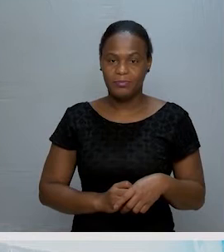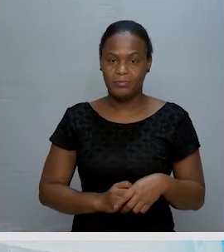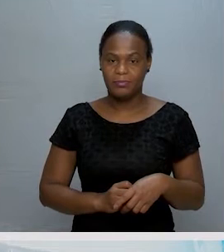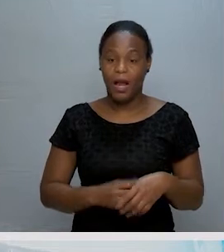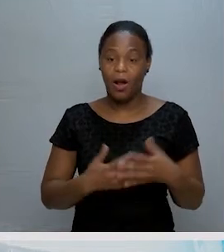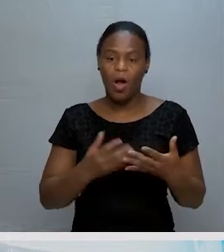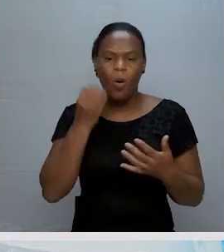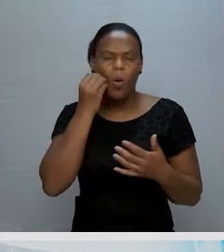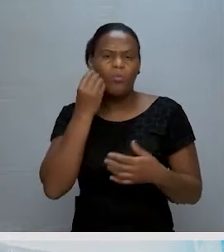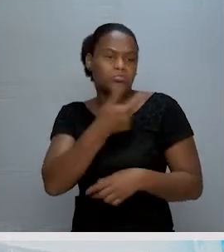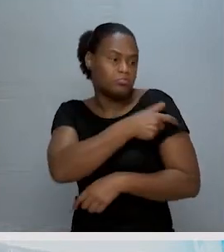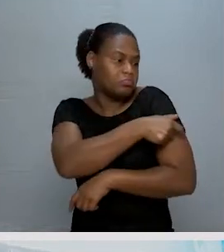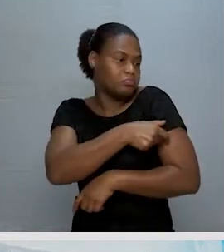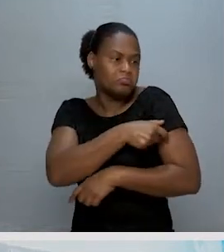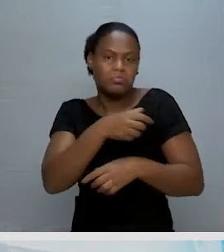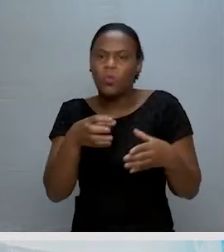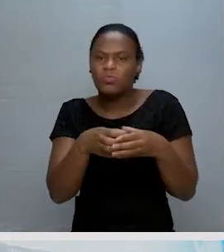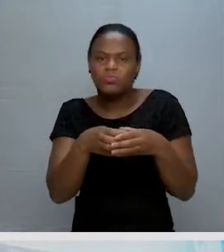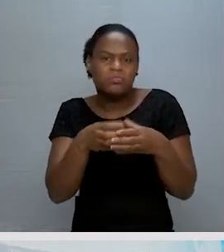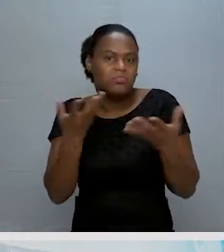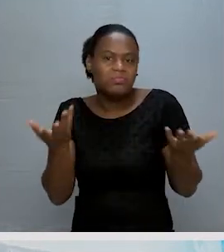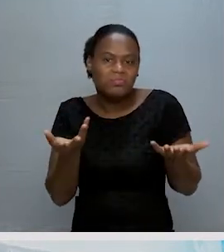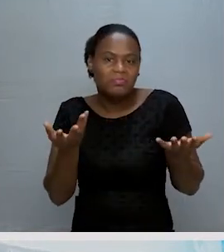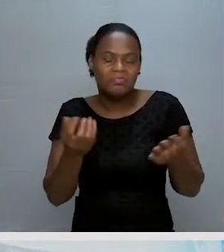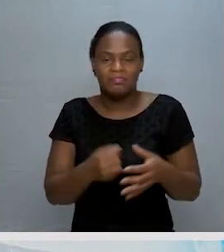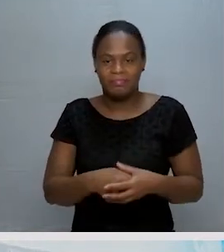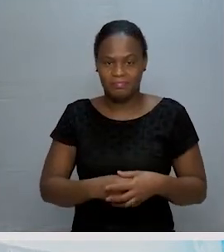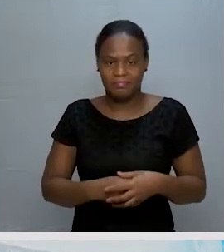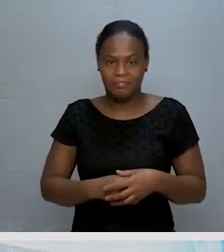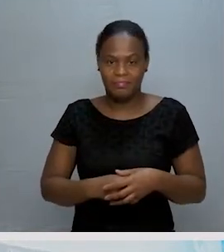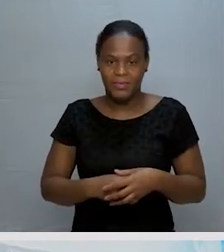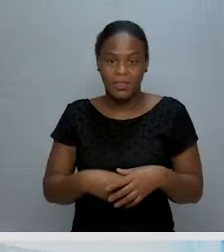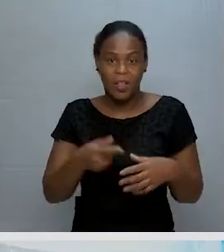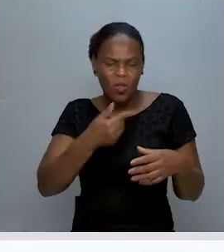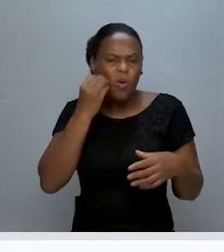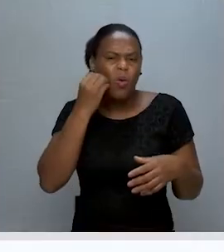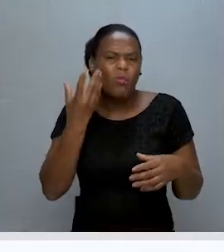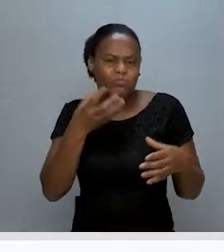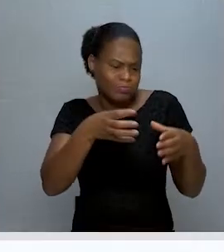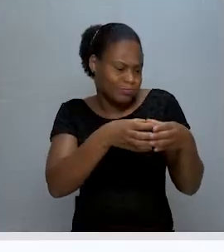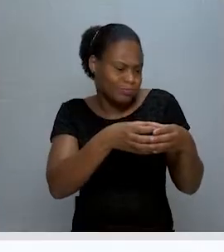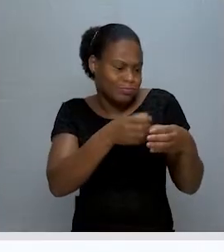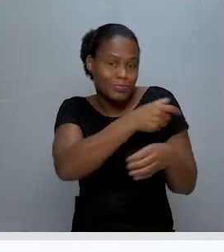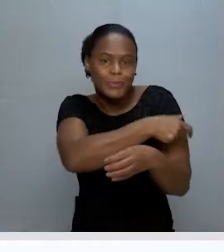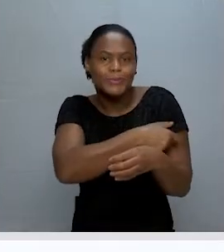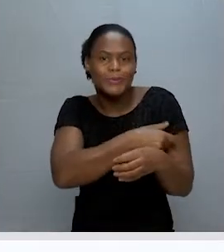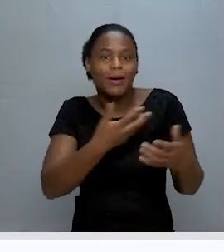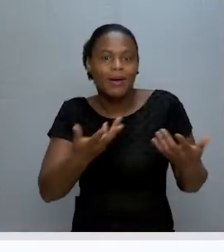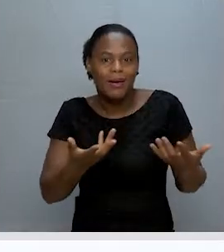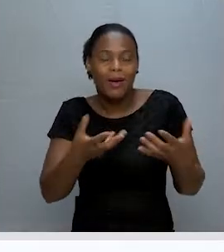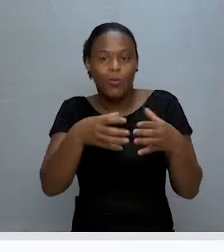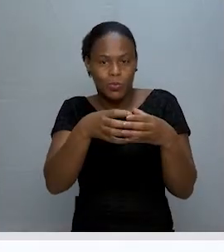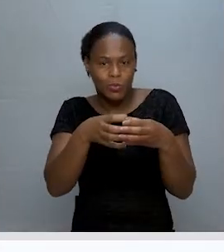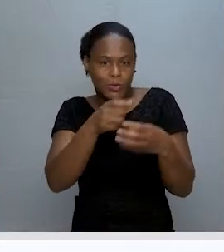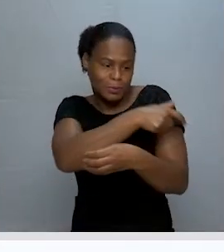Modos de representar um conjunto. Como representarmos um conjunto? Um conjunto é bem representado